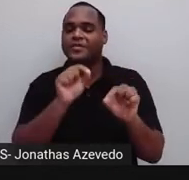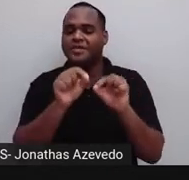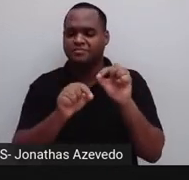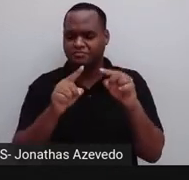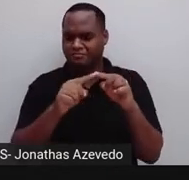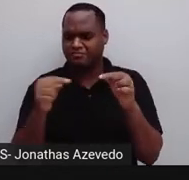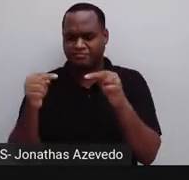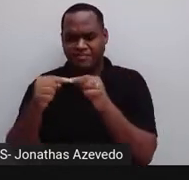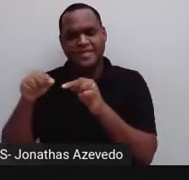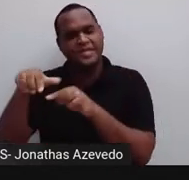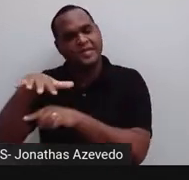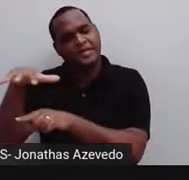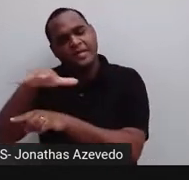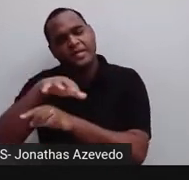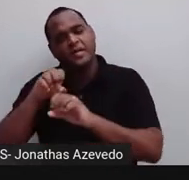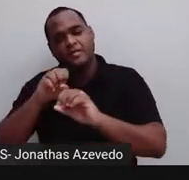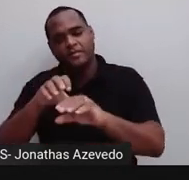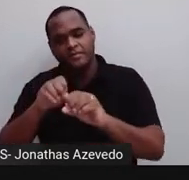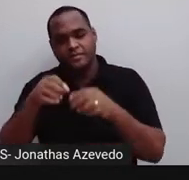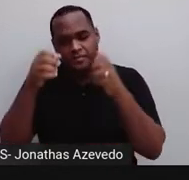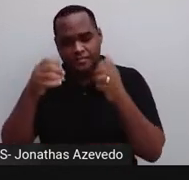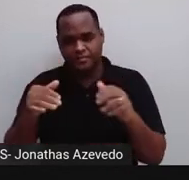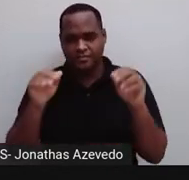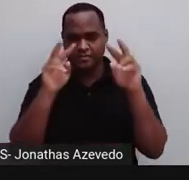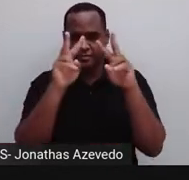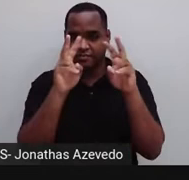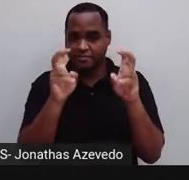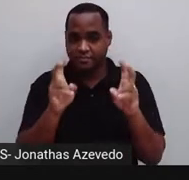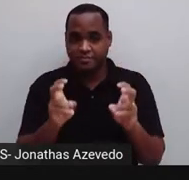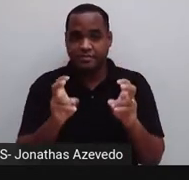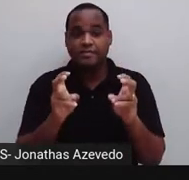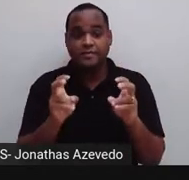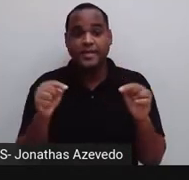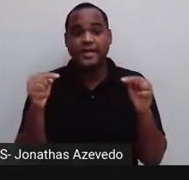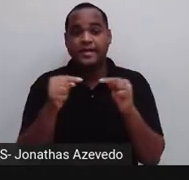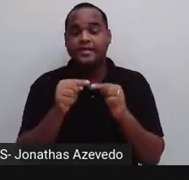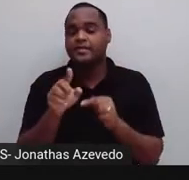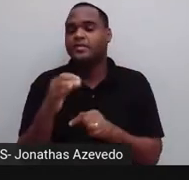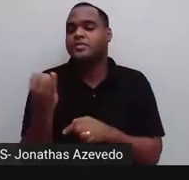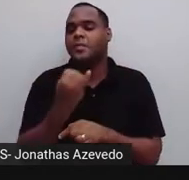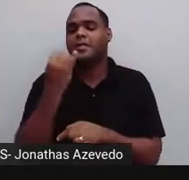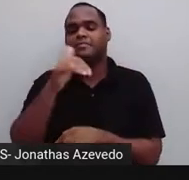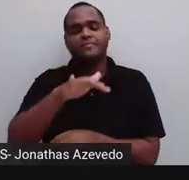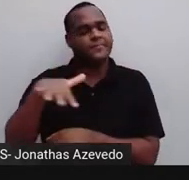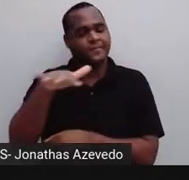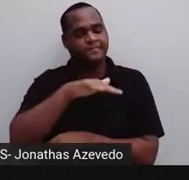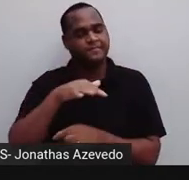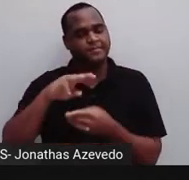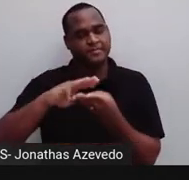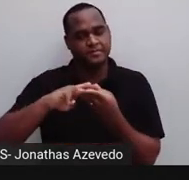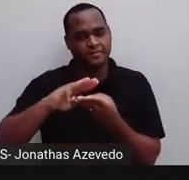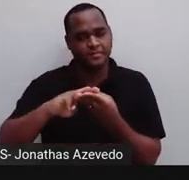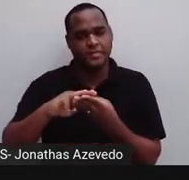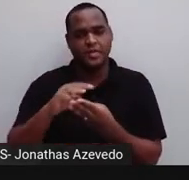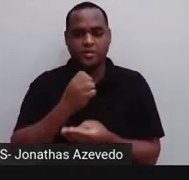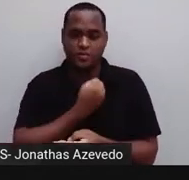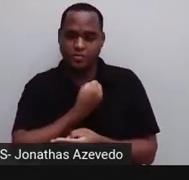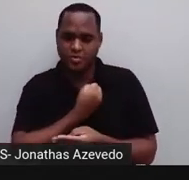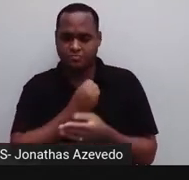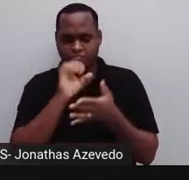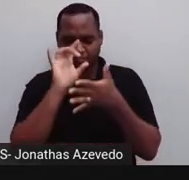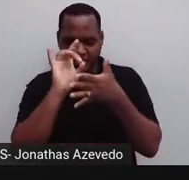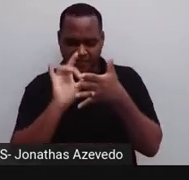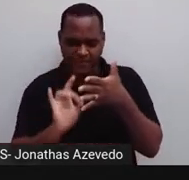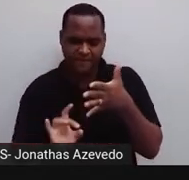aulas foram temas que faz parte da área de matemática, chamada de números e operações,